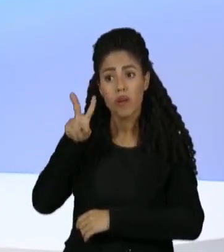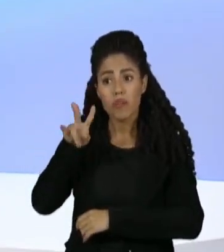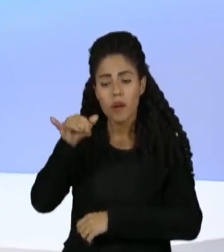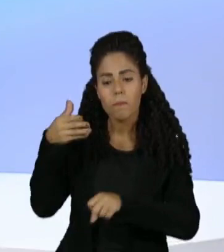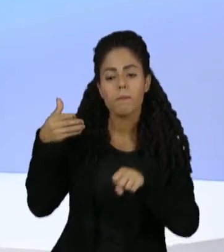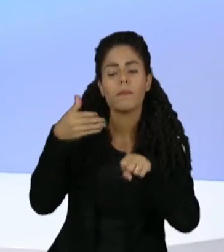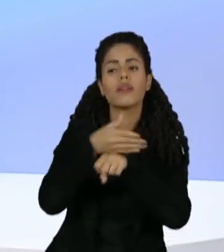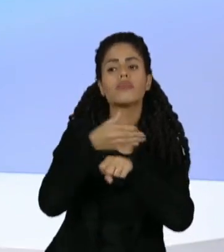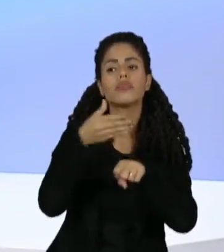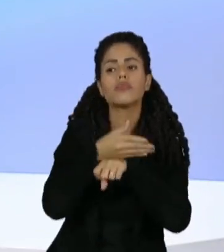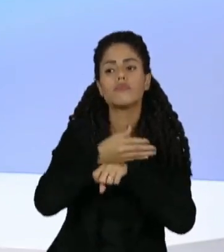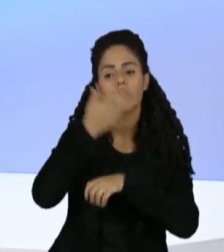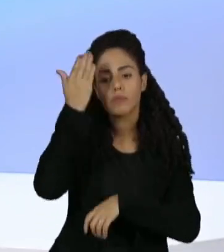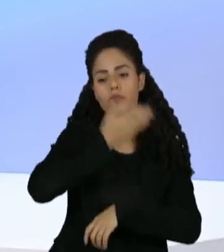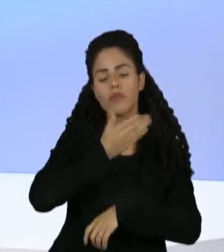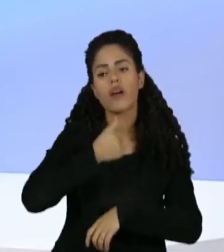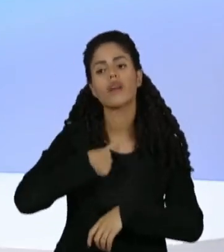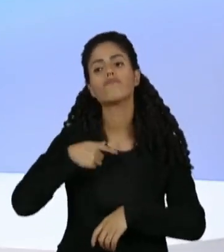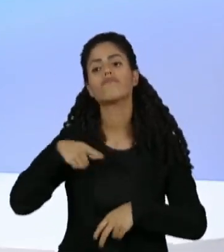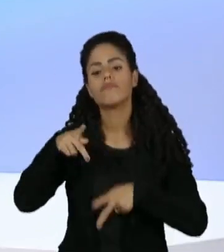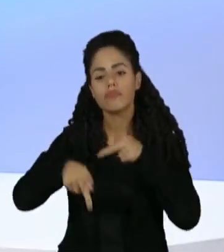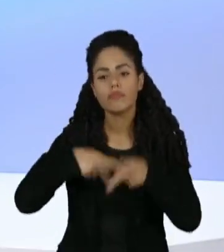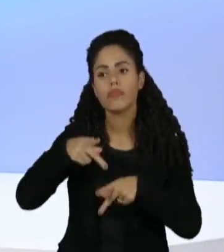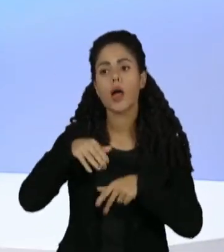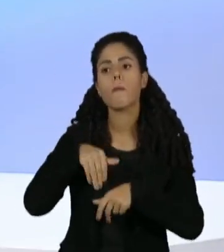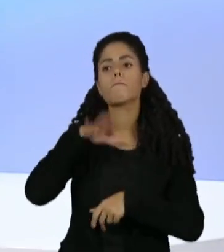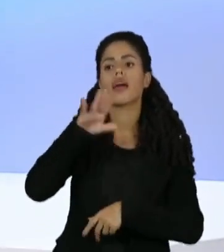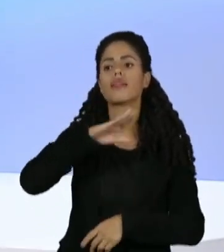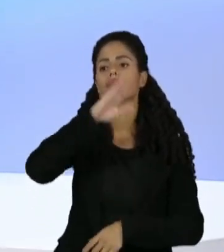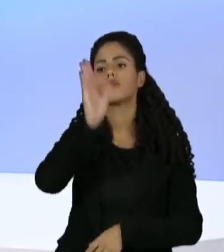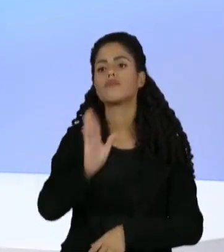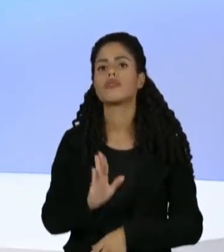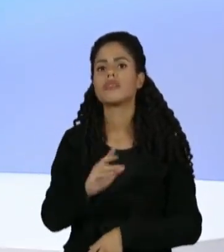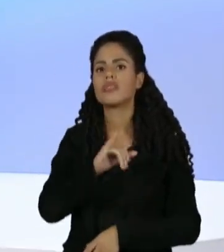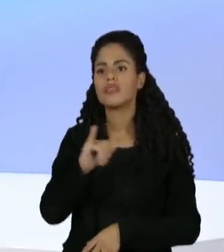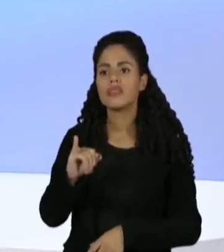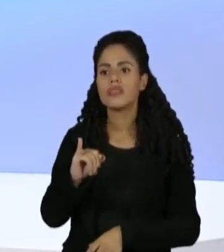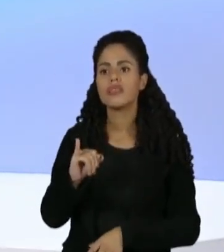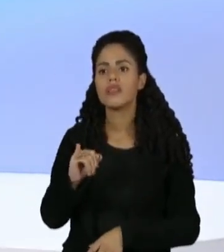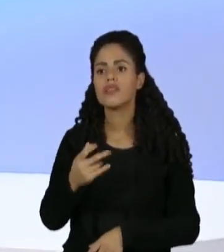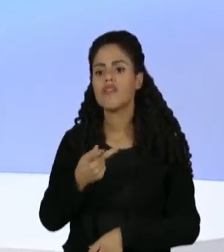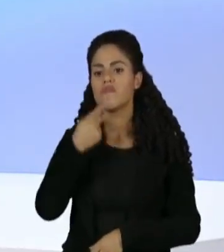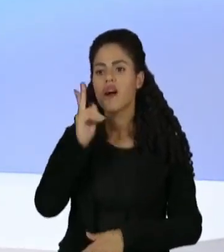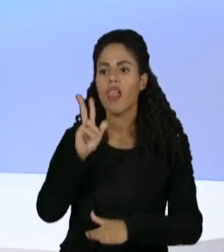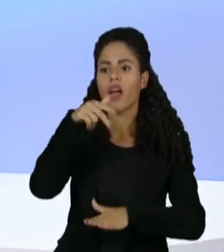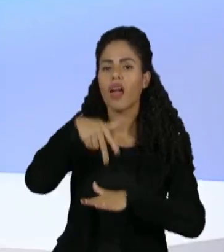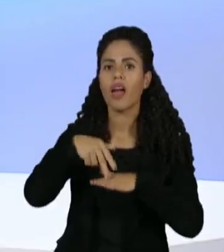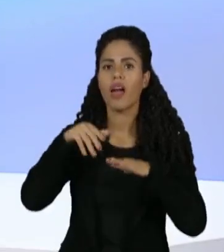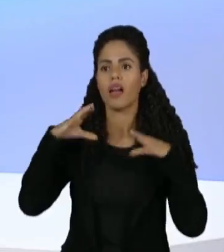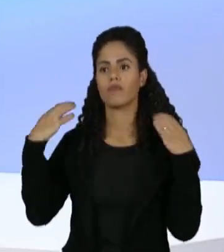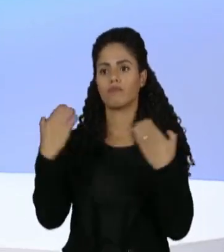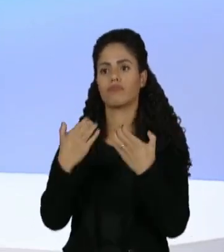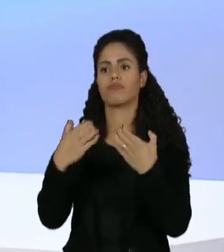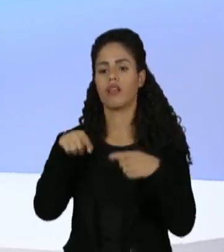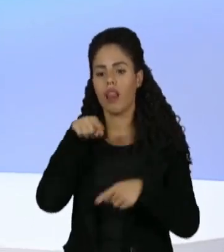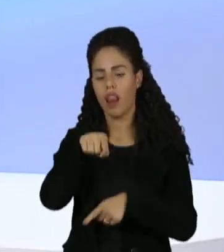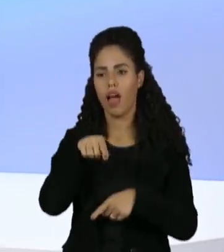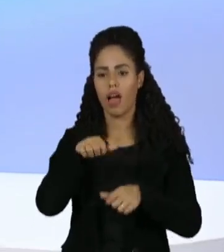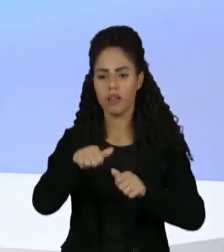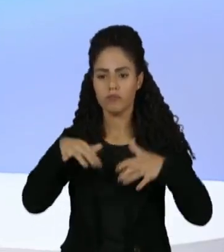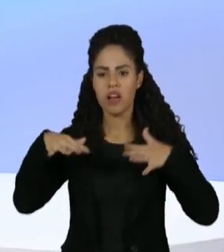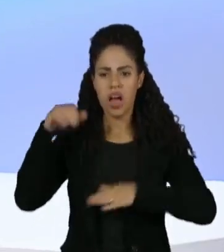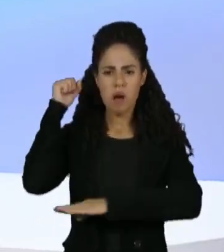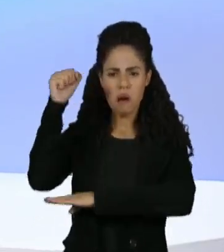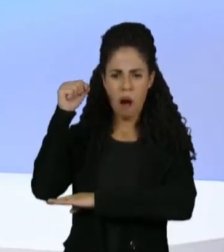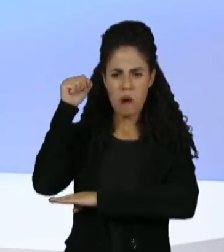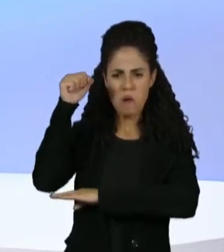no clube, provando que é o mais popular do Brasil, sendo que ele só tem voz quando ele entra no estádio e no campo e bola. Fora dele,